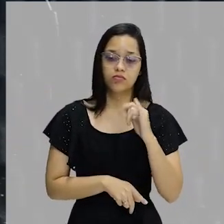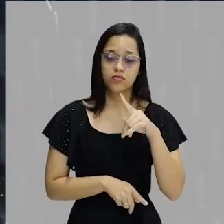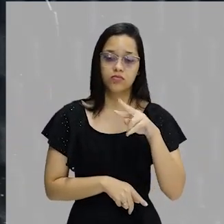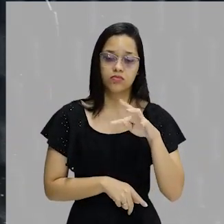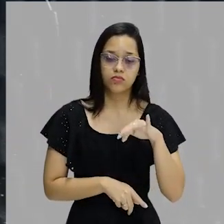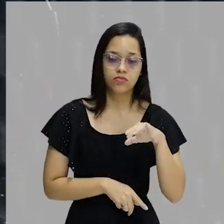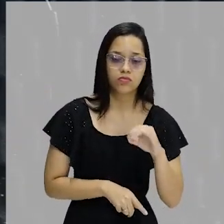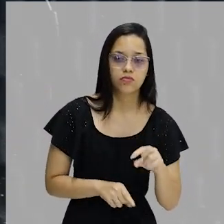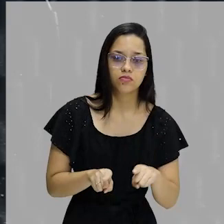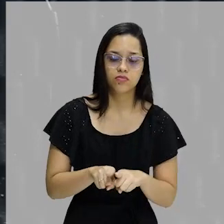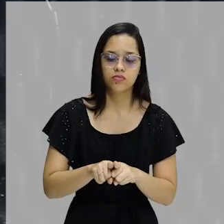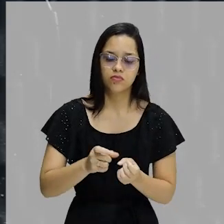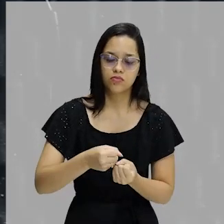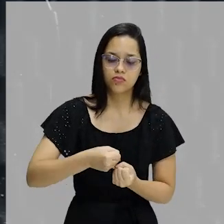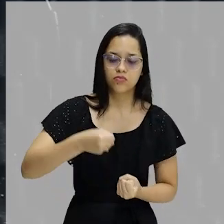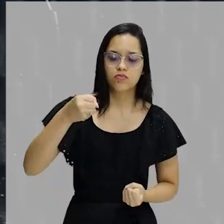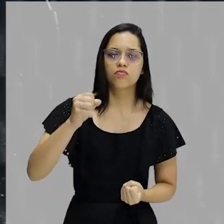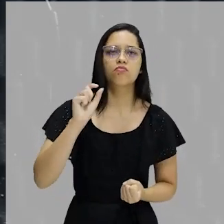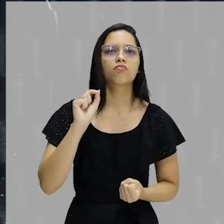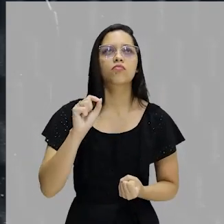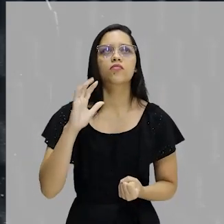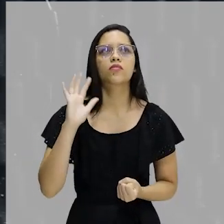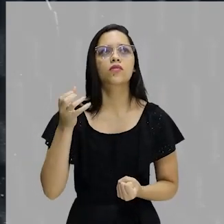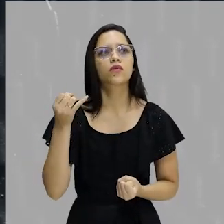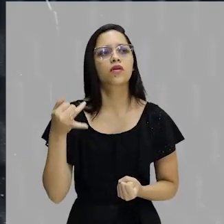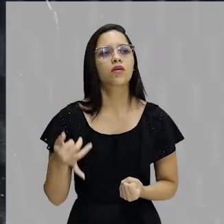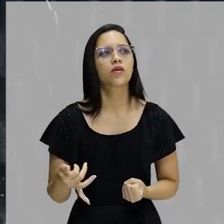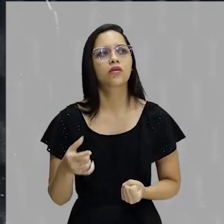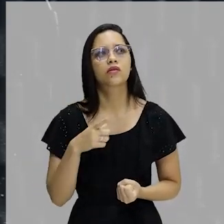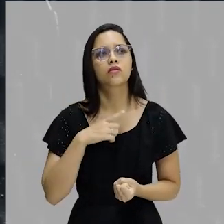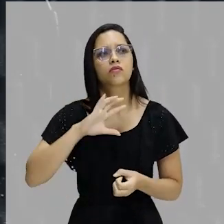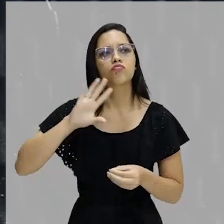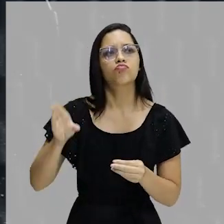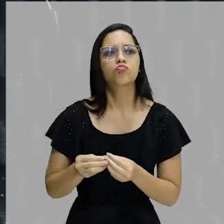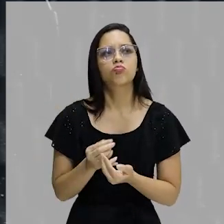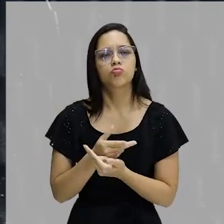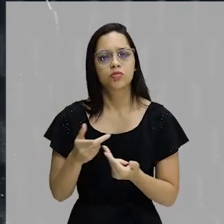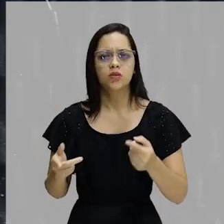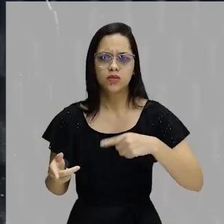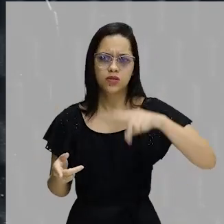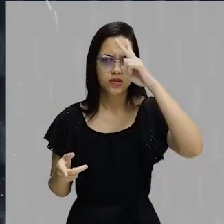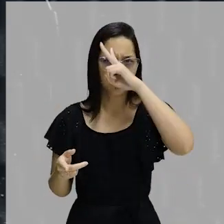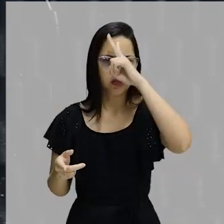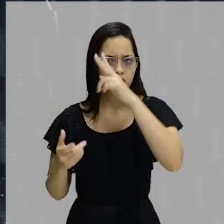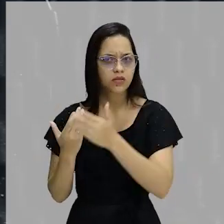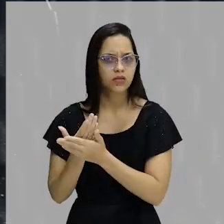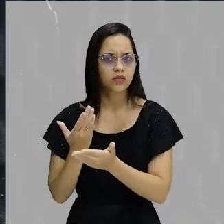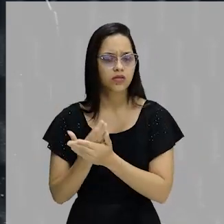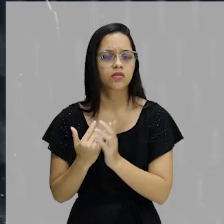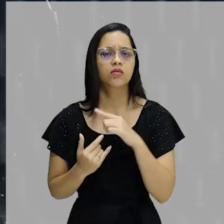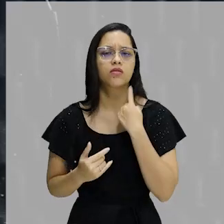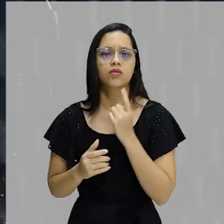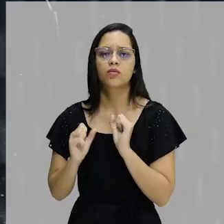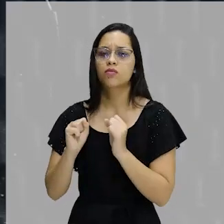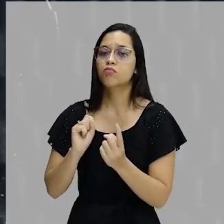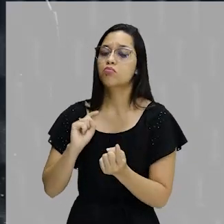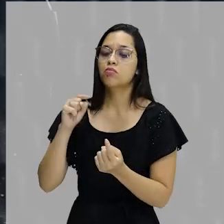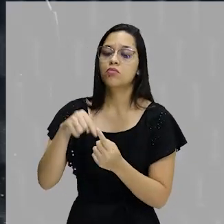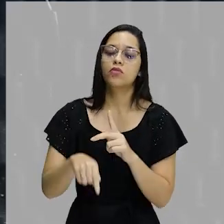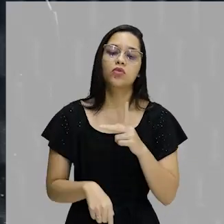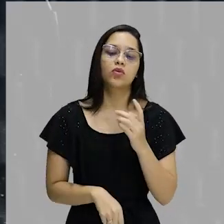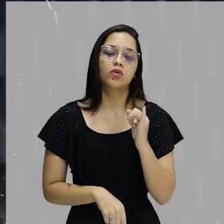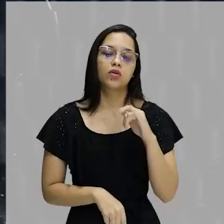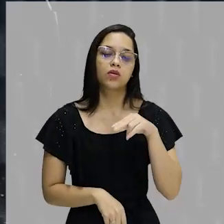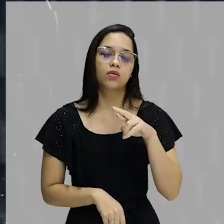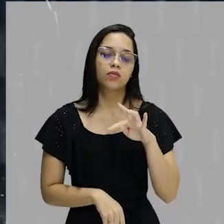pergaminho, o mais que eu falei? Falei uma série de coisas, né? Vocês lembram dessa aula? Para nós chegarmos no hipertexto,